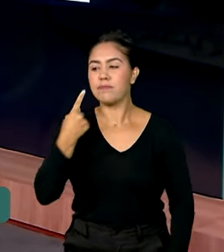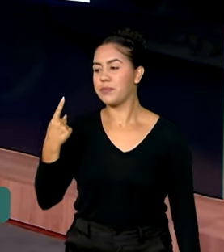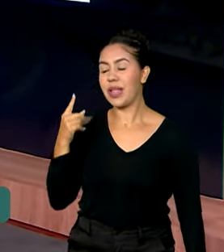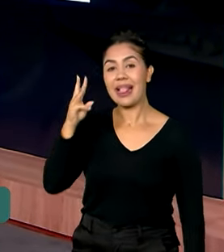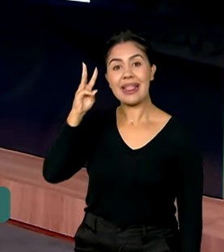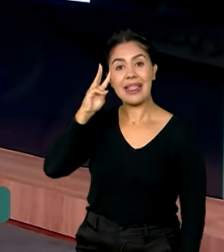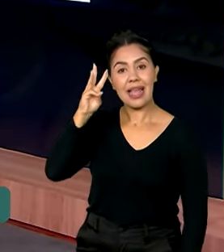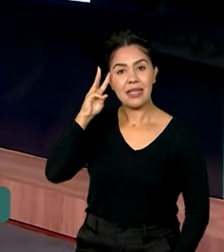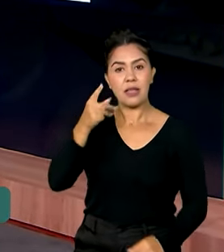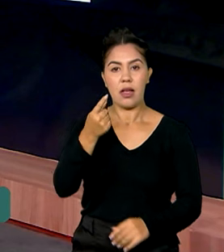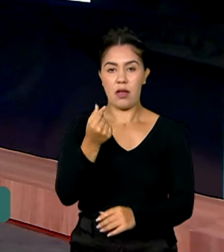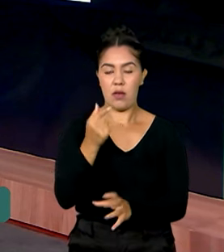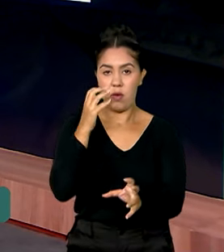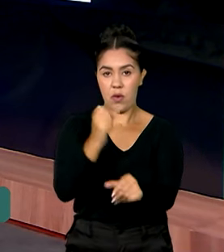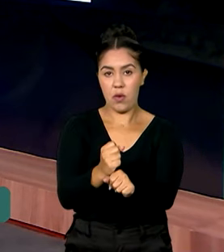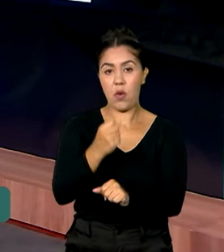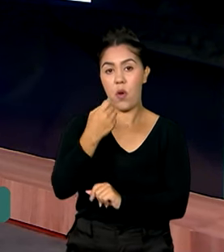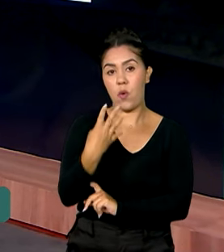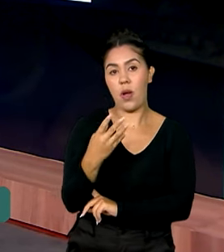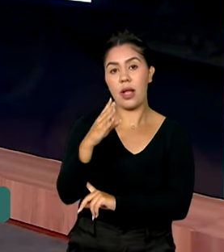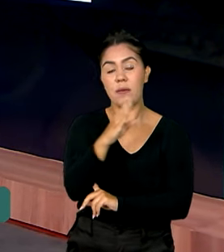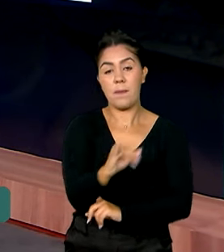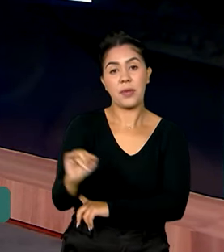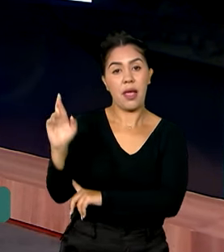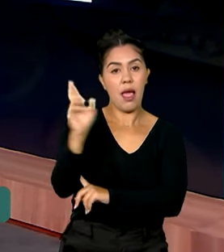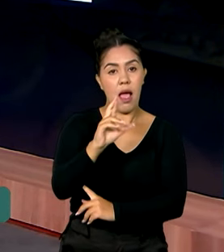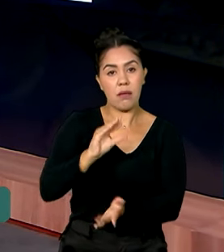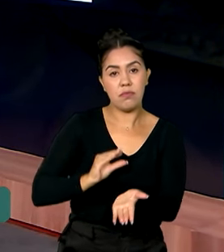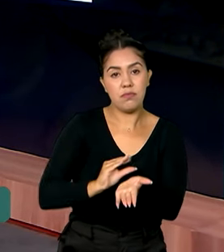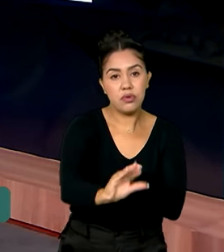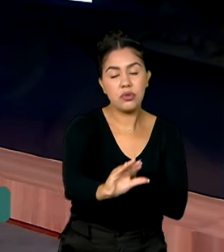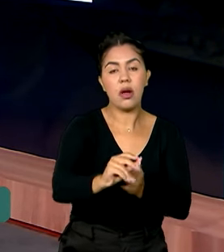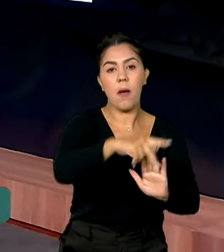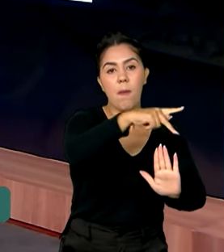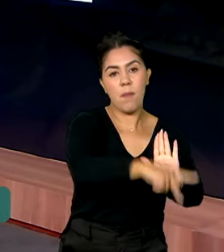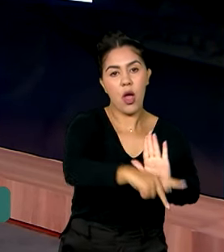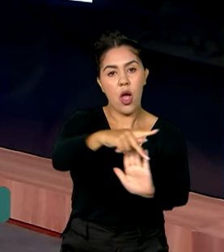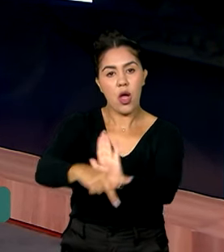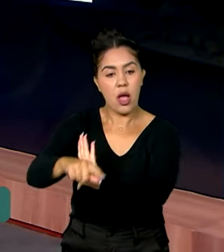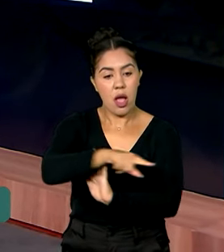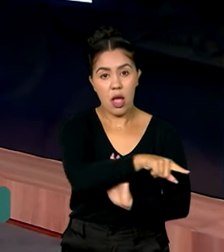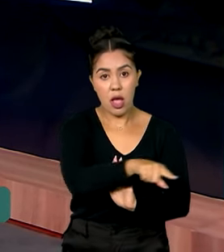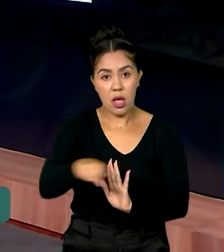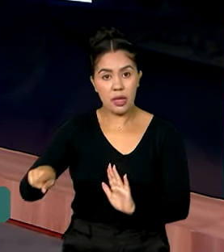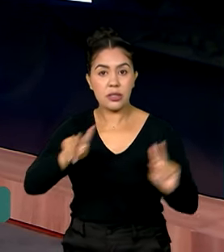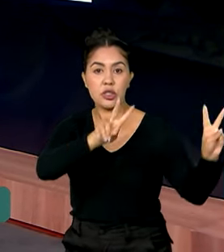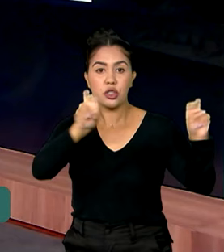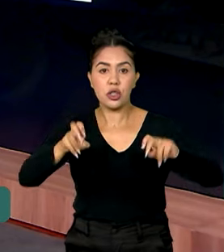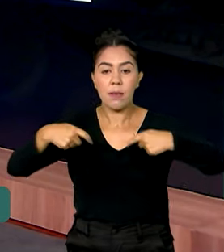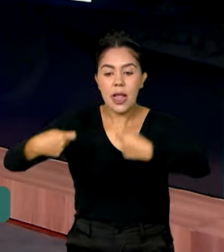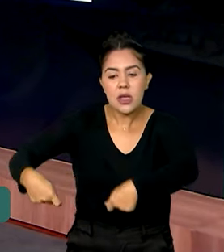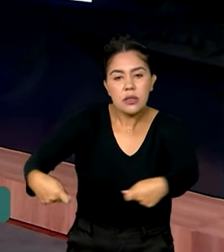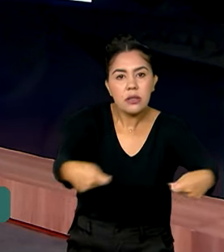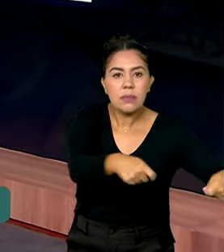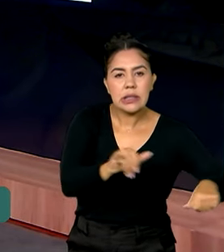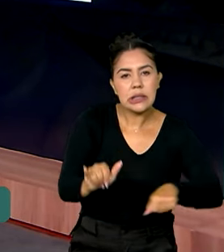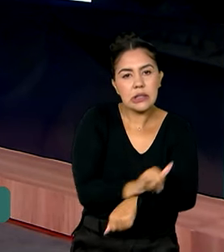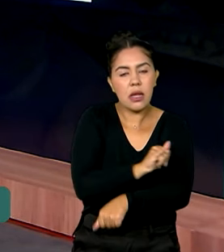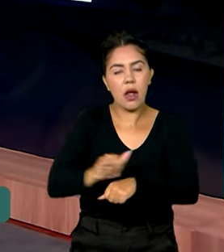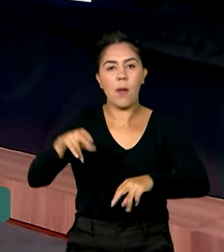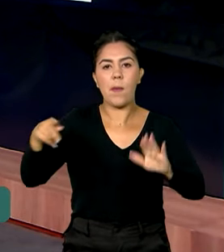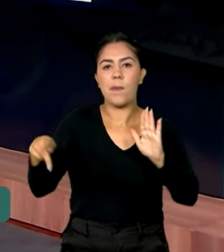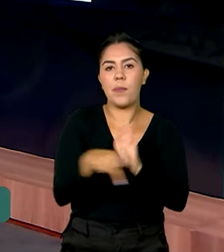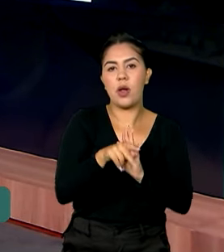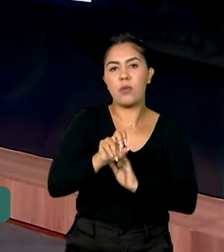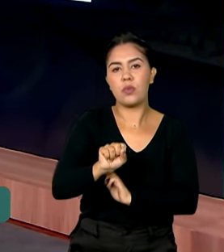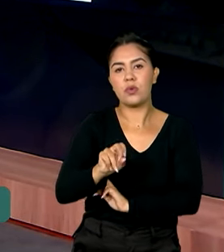4 bilhões e 200 milhões de reais vão ser investidos em projetos que buscam atender as demandas estratégicas do Sistema Único